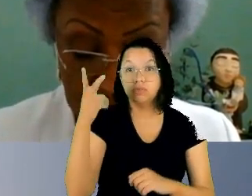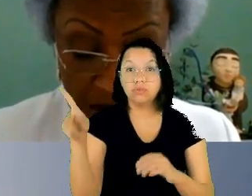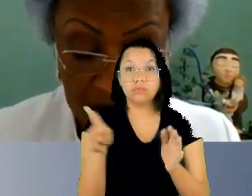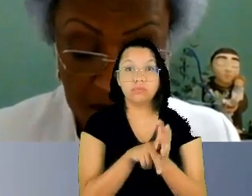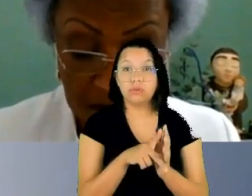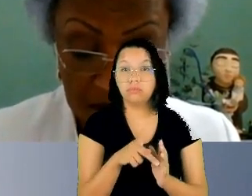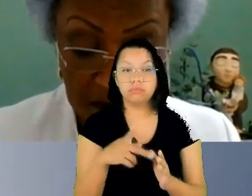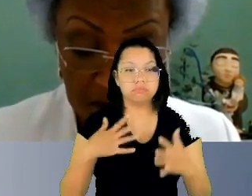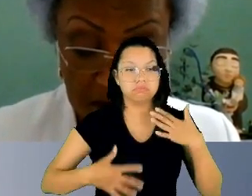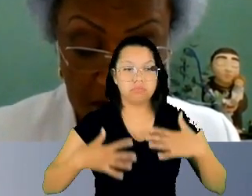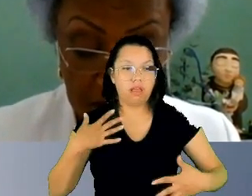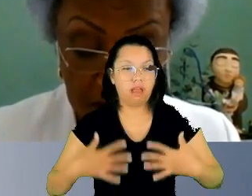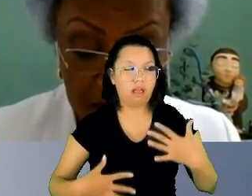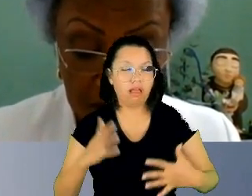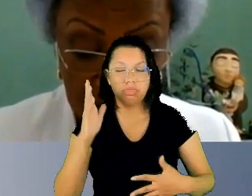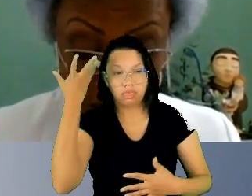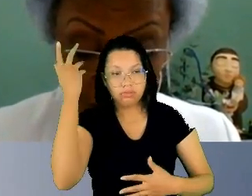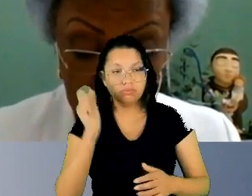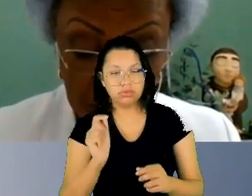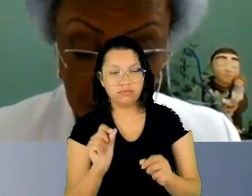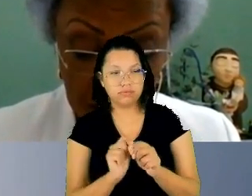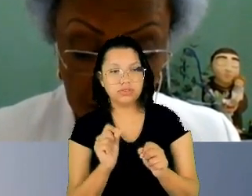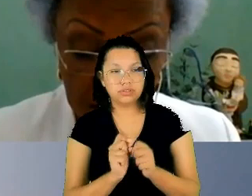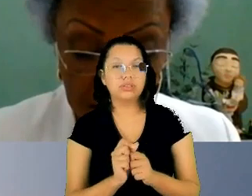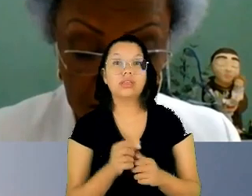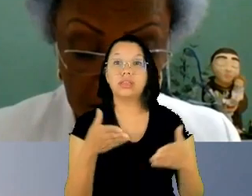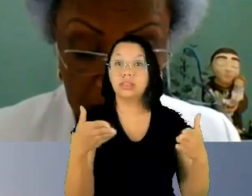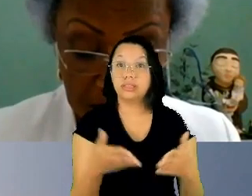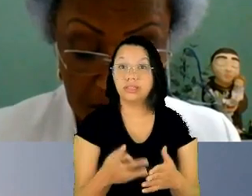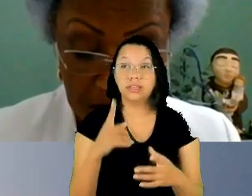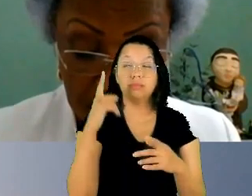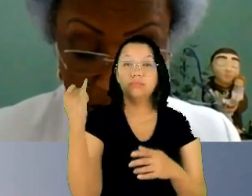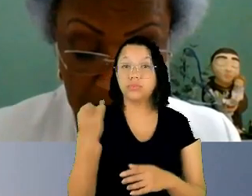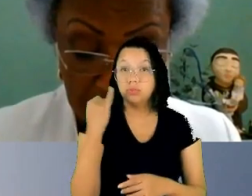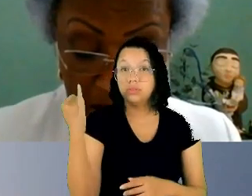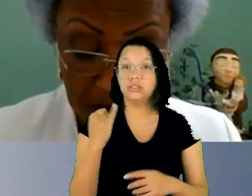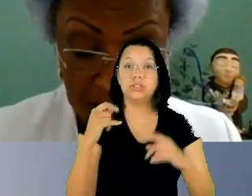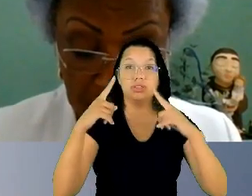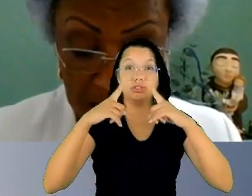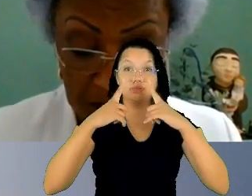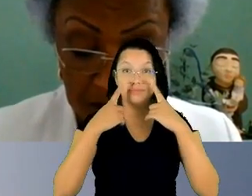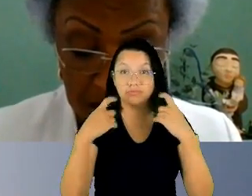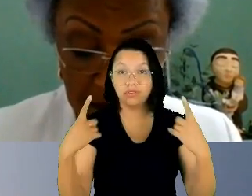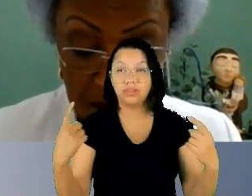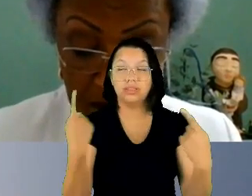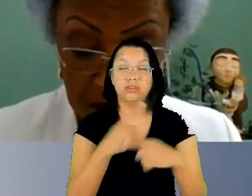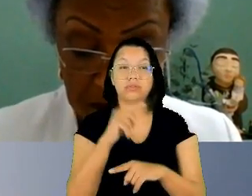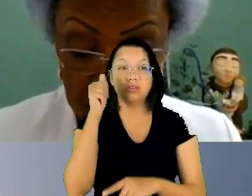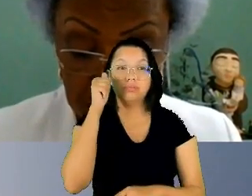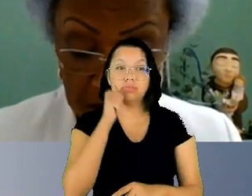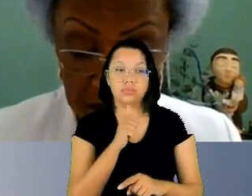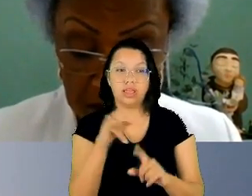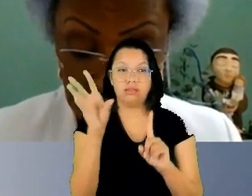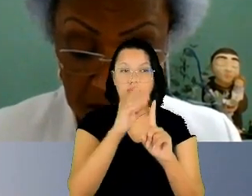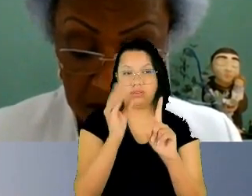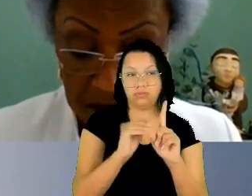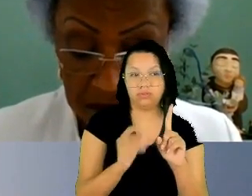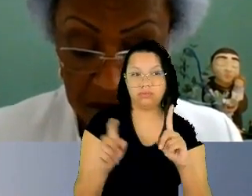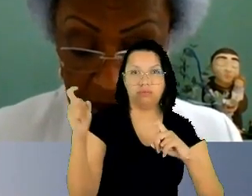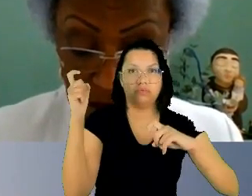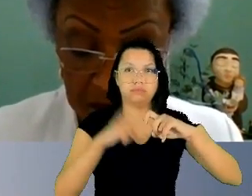questão da violência sexual do assédio e da importunação sexual e a importância do debate sobre direitos sexuais e reprodutivos